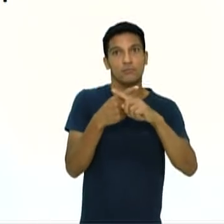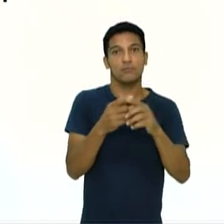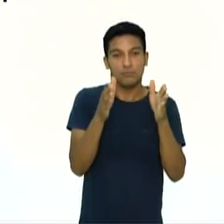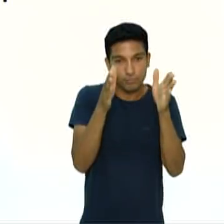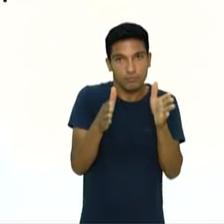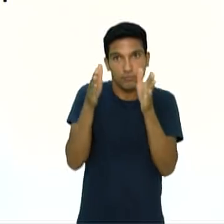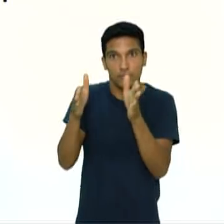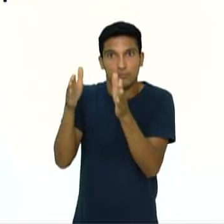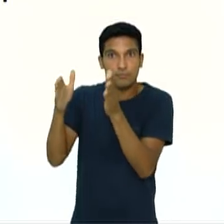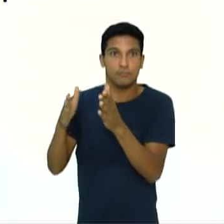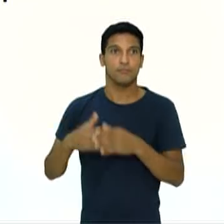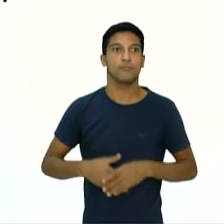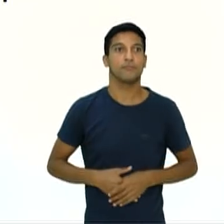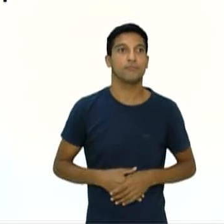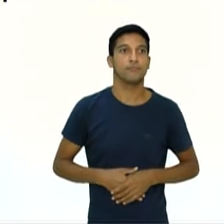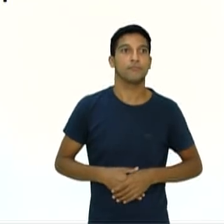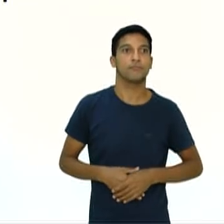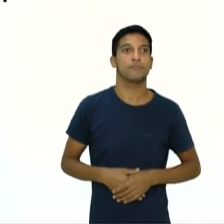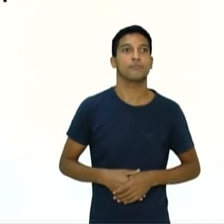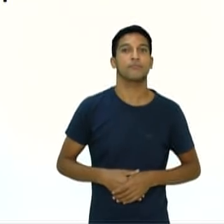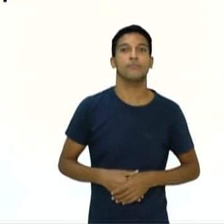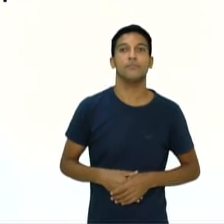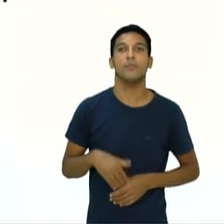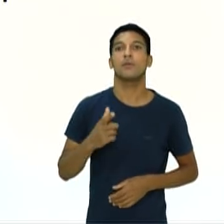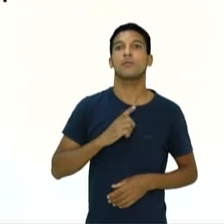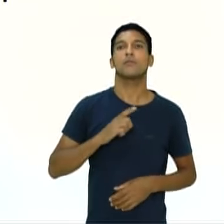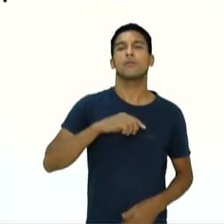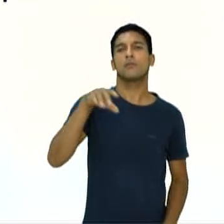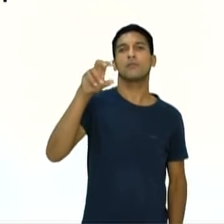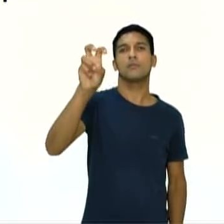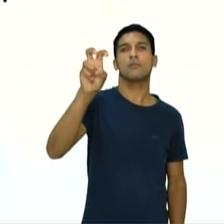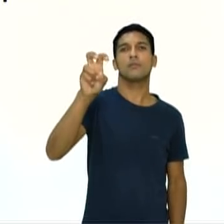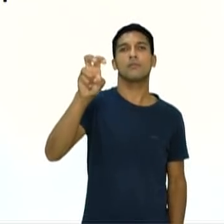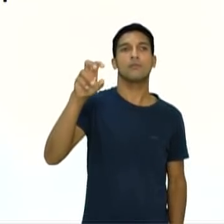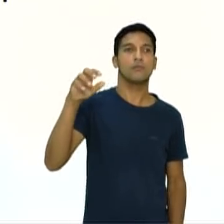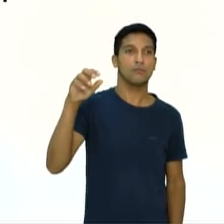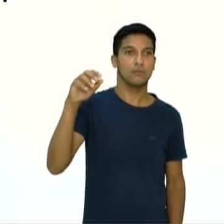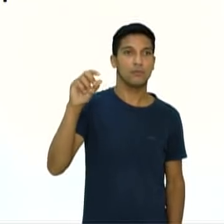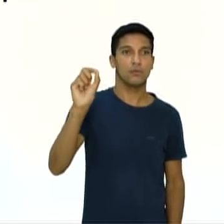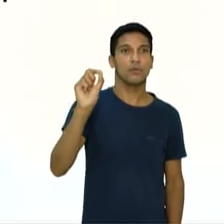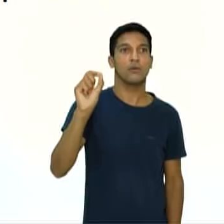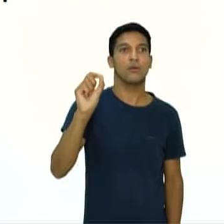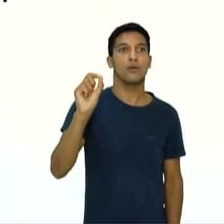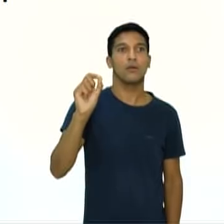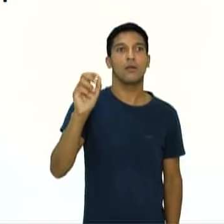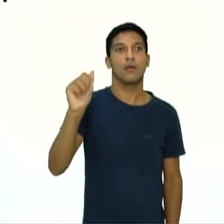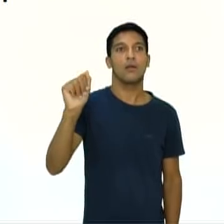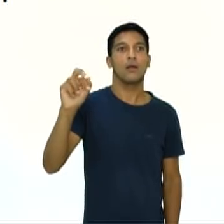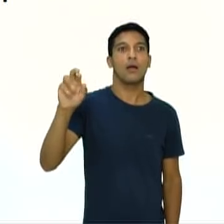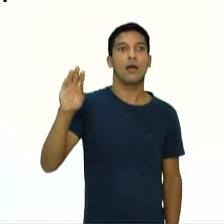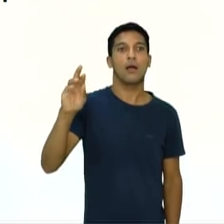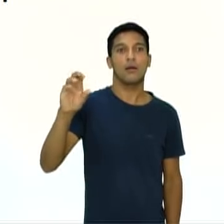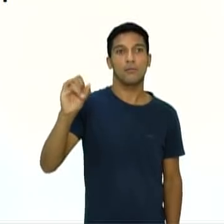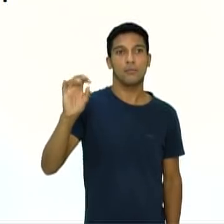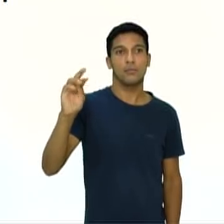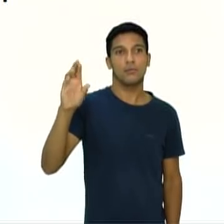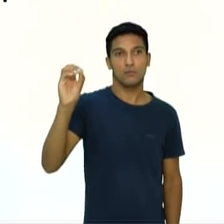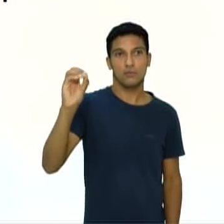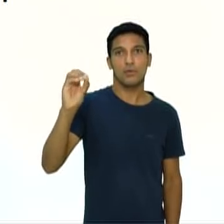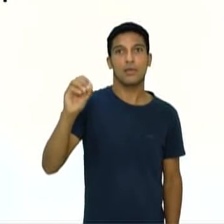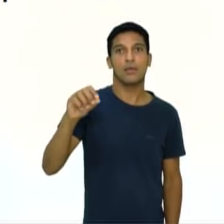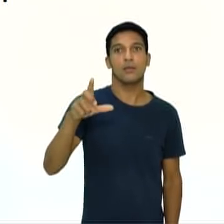pontuação ao final de cada round. Então, no final de cada round, 3 são escolhidos, né?